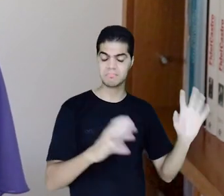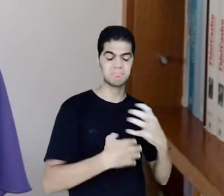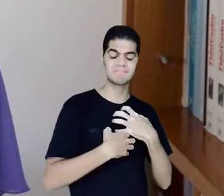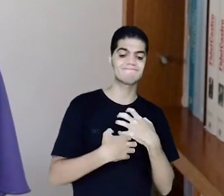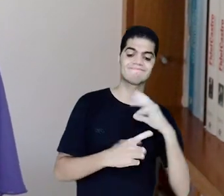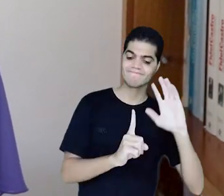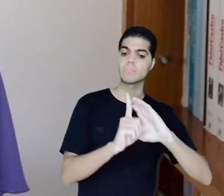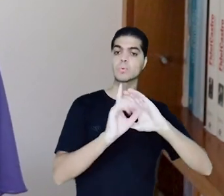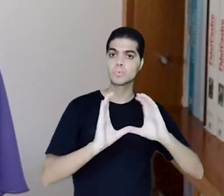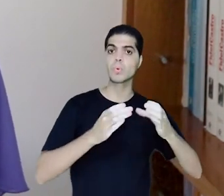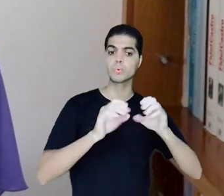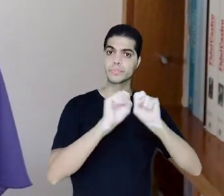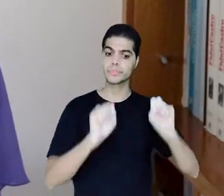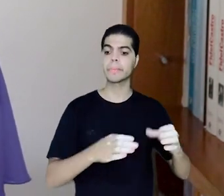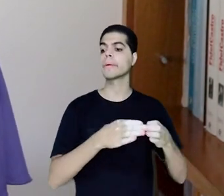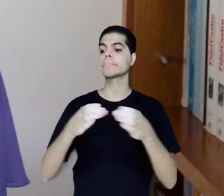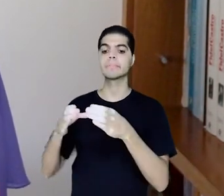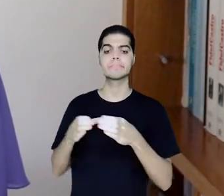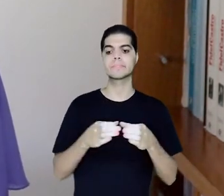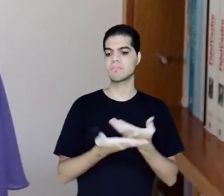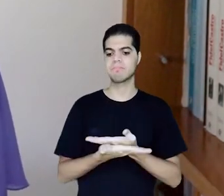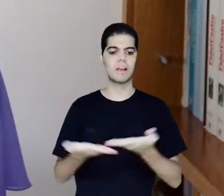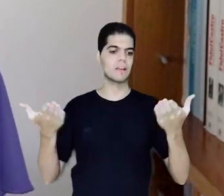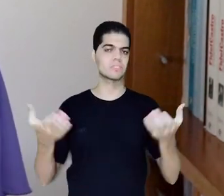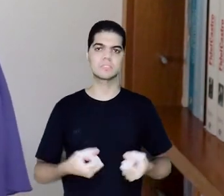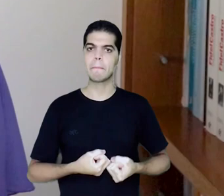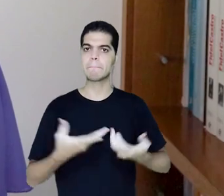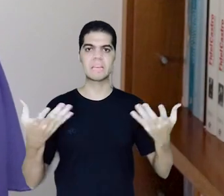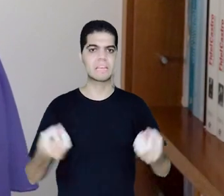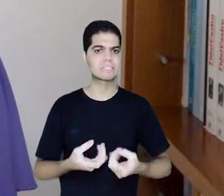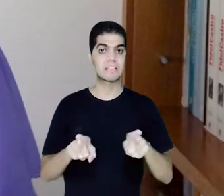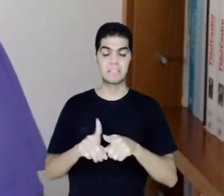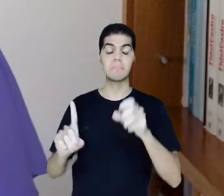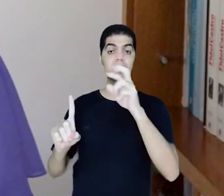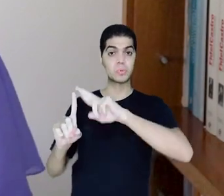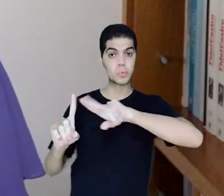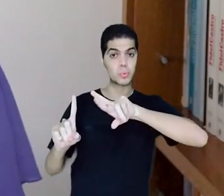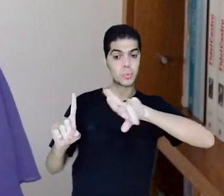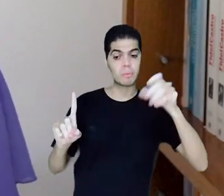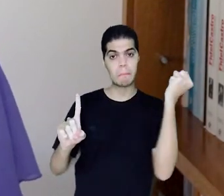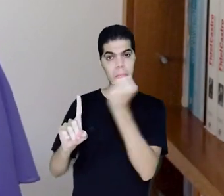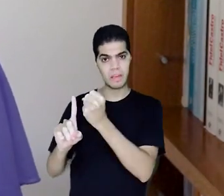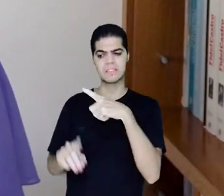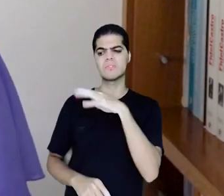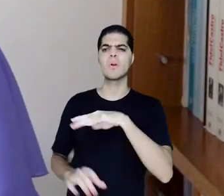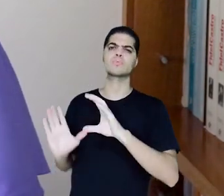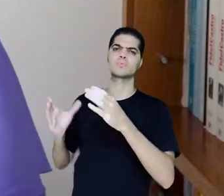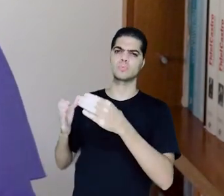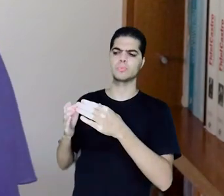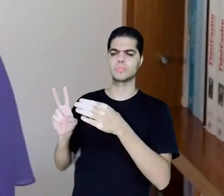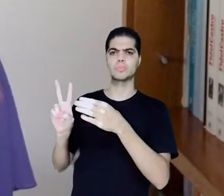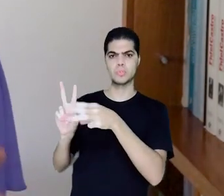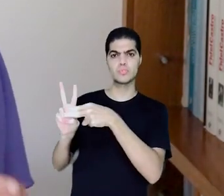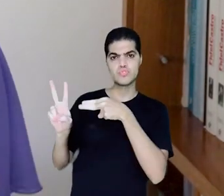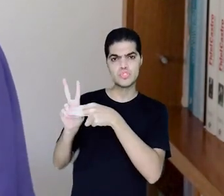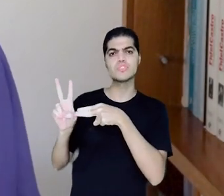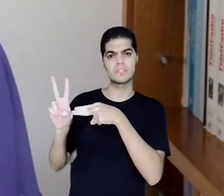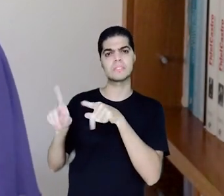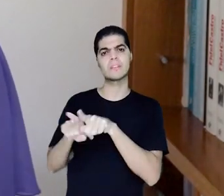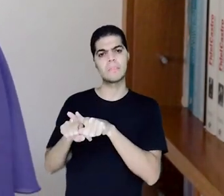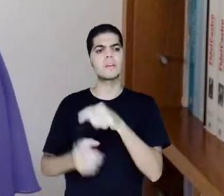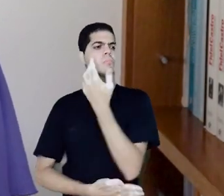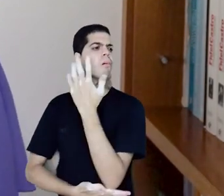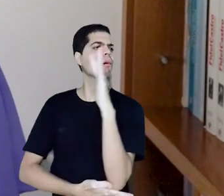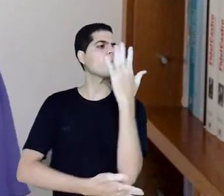sistema de classes no Brasil. Se expressa também no renocídio dos povos indígenas, na destruição do meio